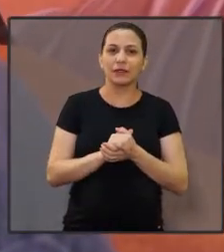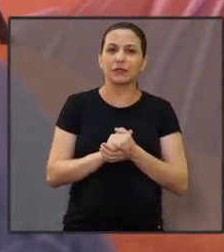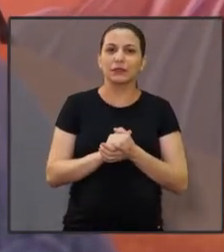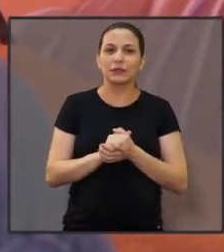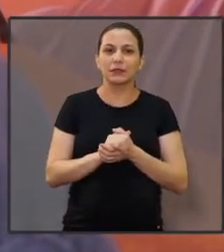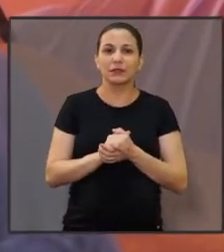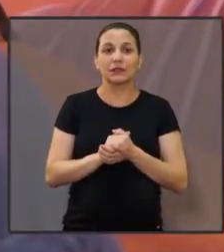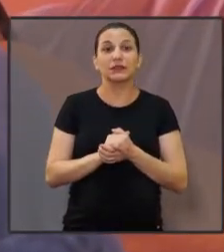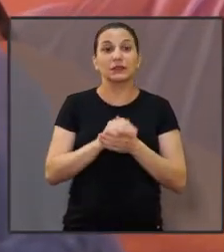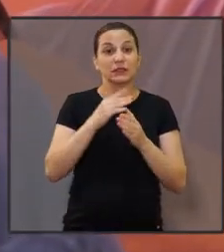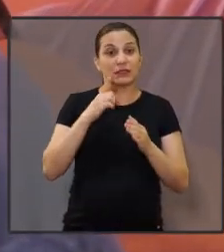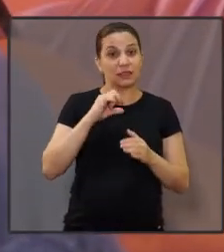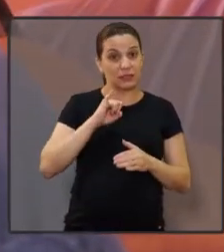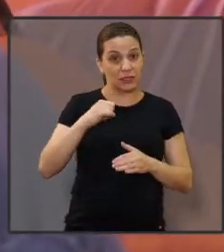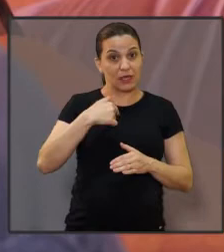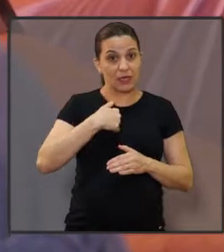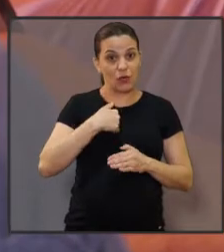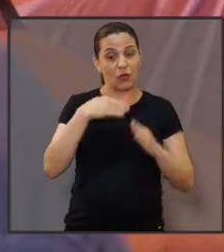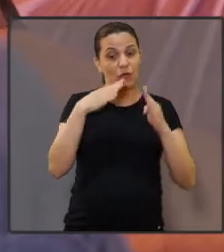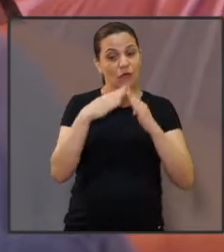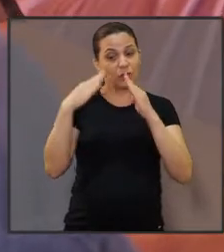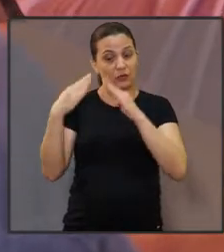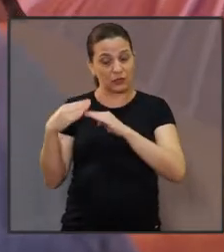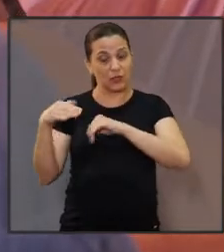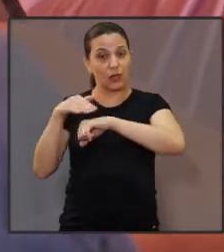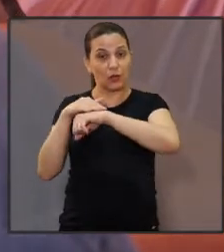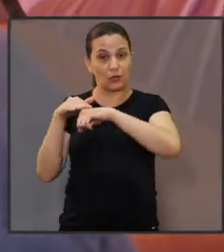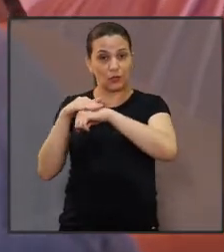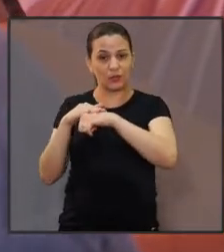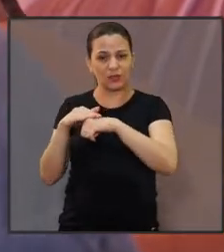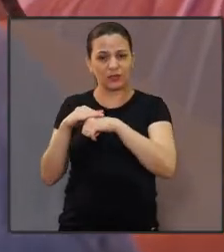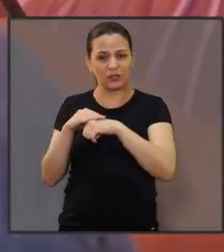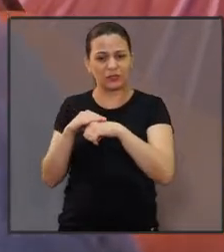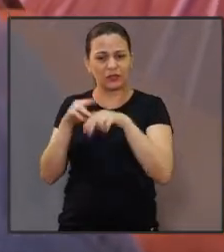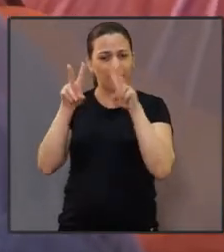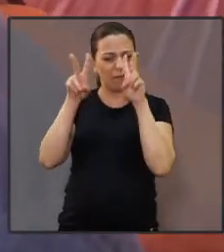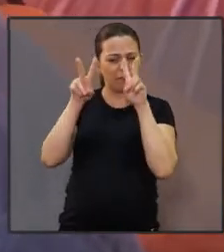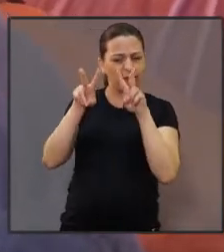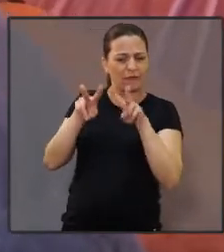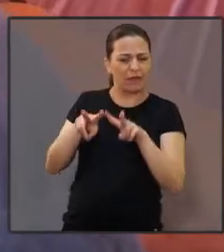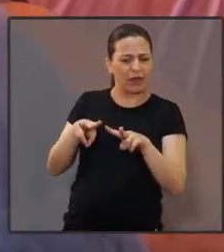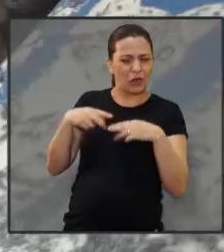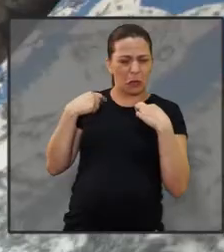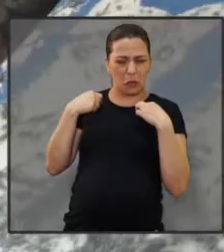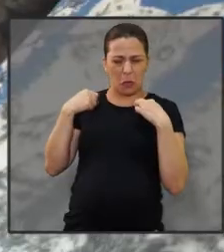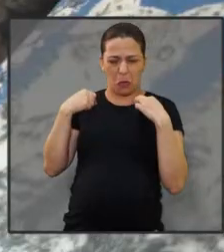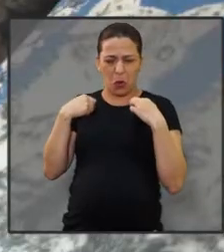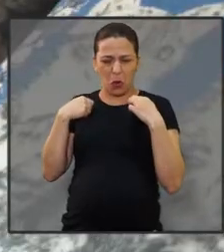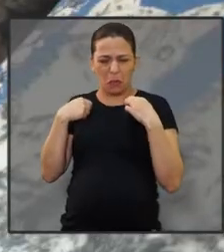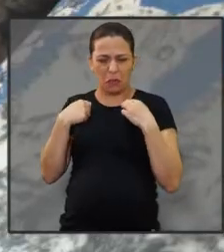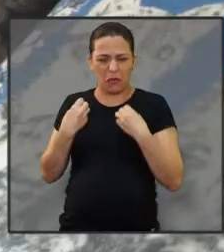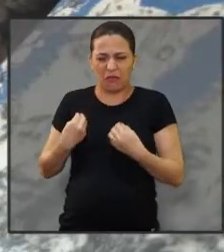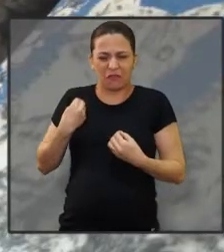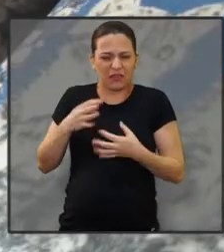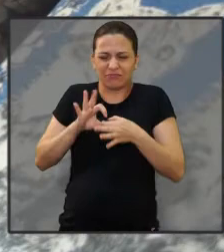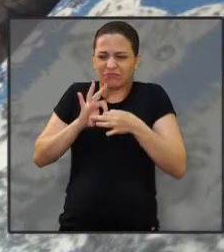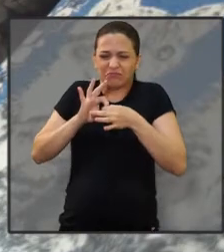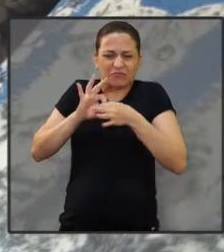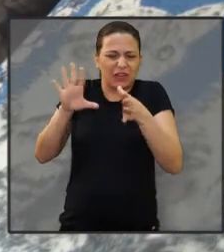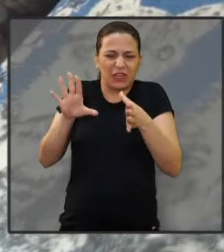fulano... Ô, se eu tiver numa vizinha conversando, passou uma de short, aí você viu? Ah, deixa ela, deixa ela viver a vida dela.